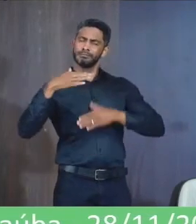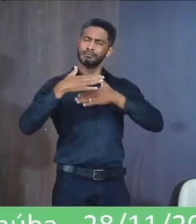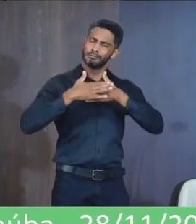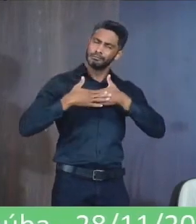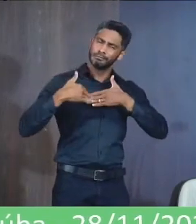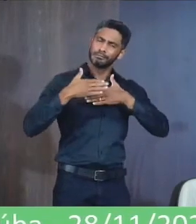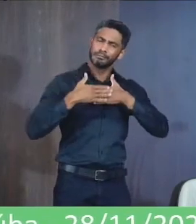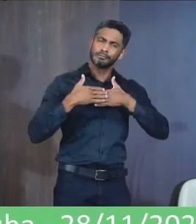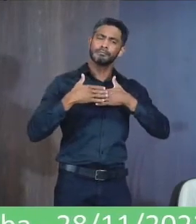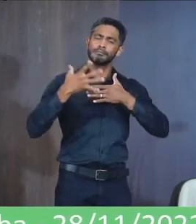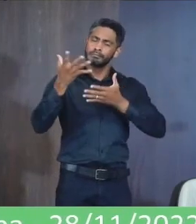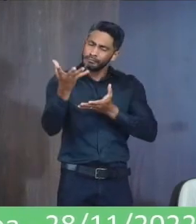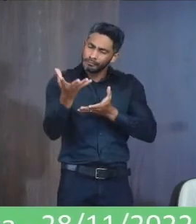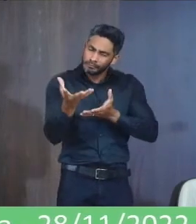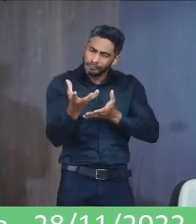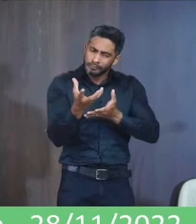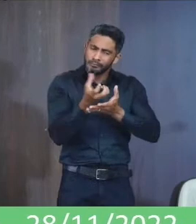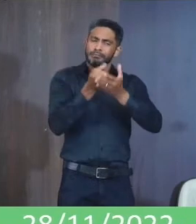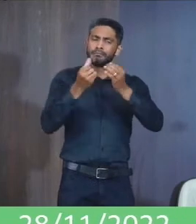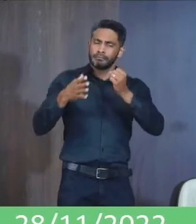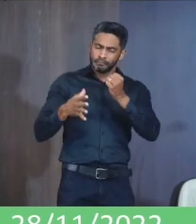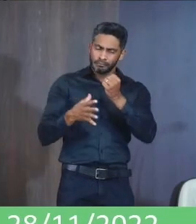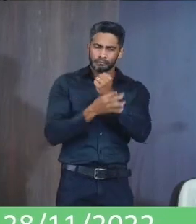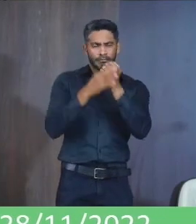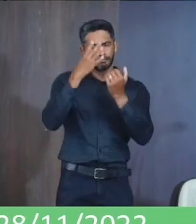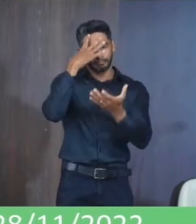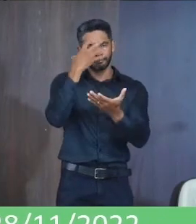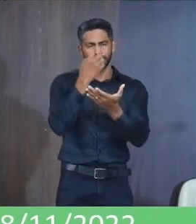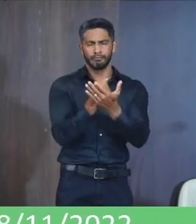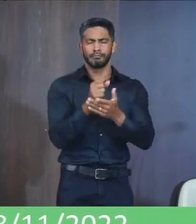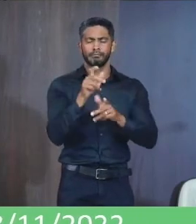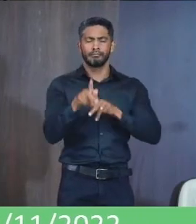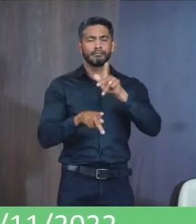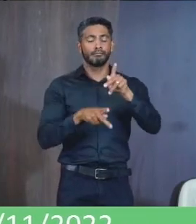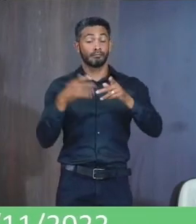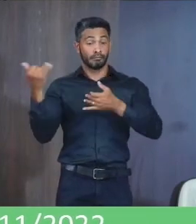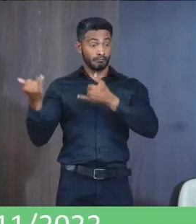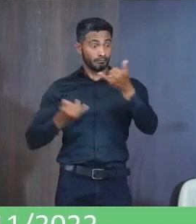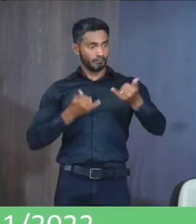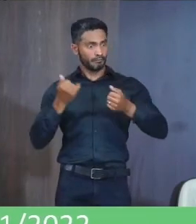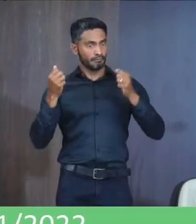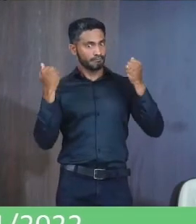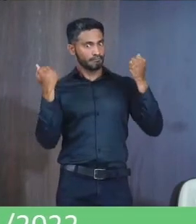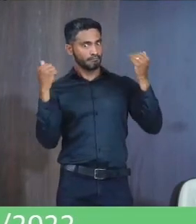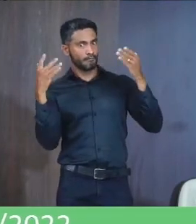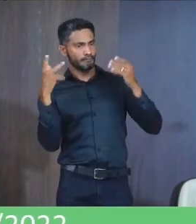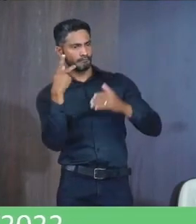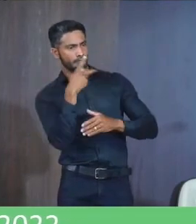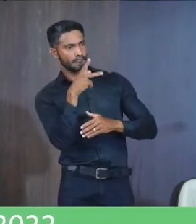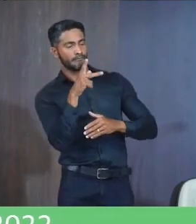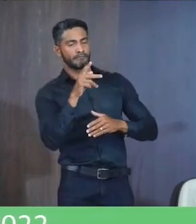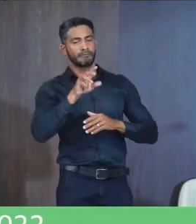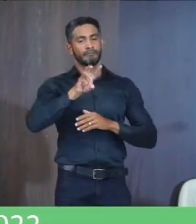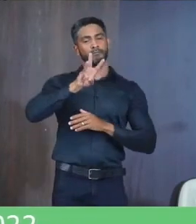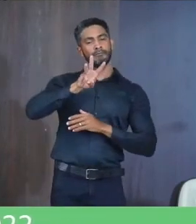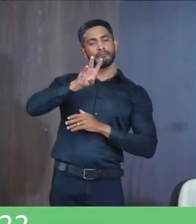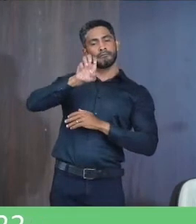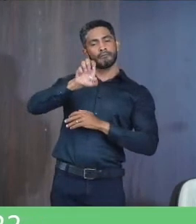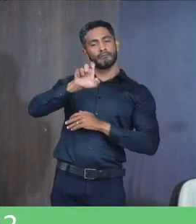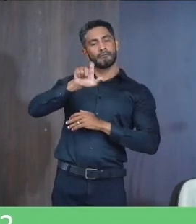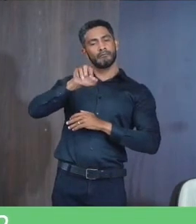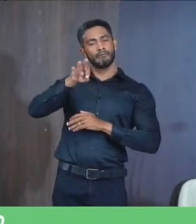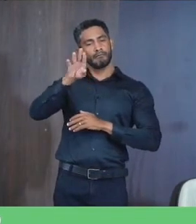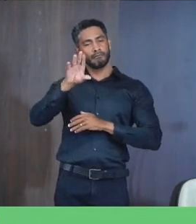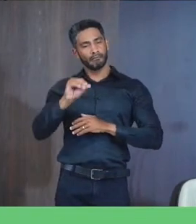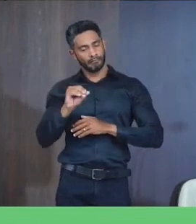adquirindo A confiança Da população E a gente só Ouvia elogios Do doutor Welton E